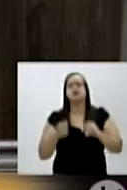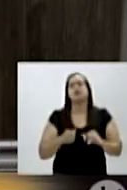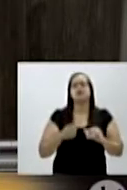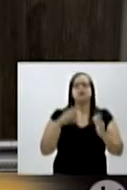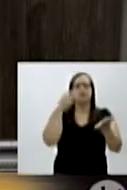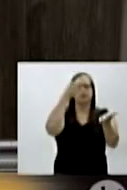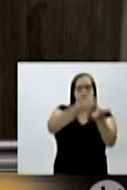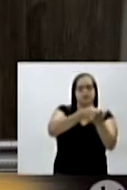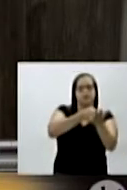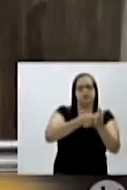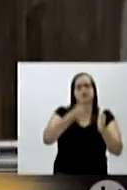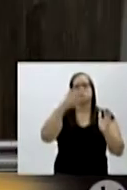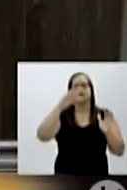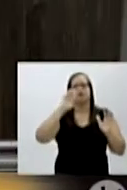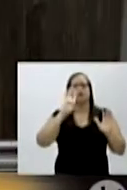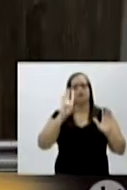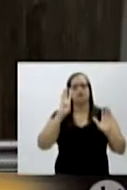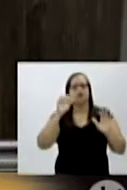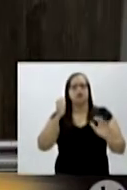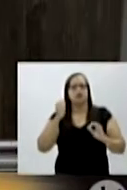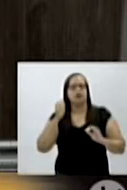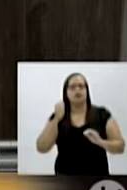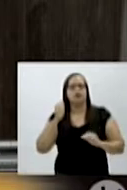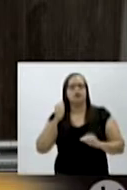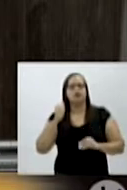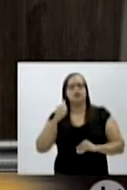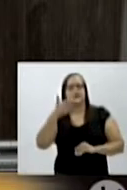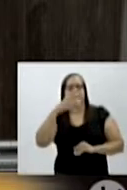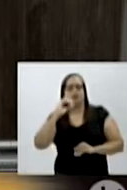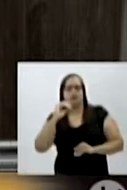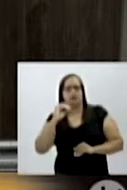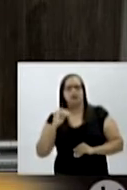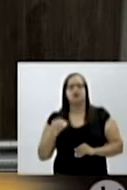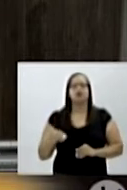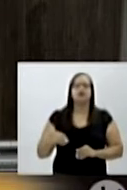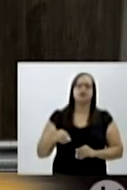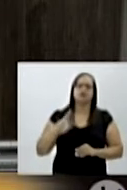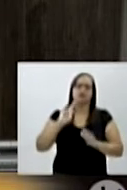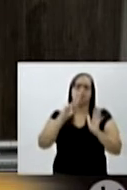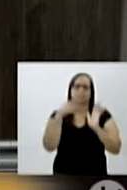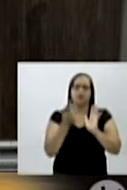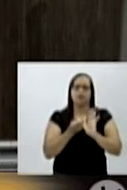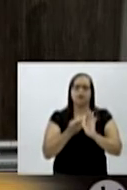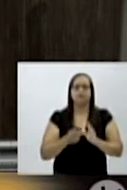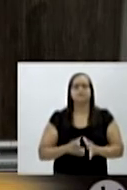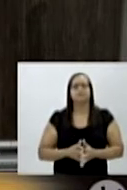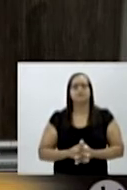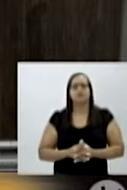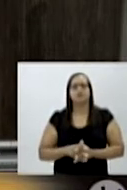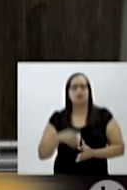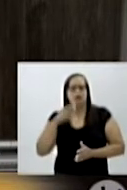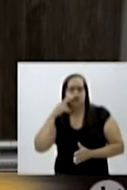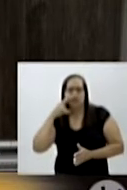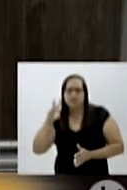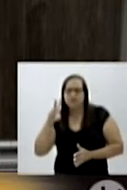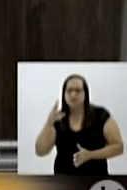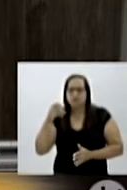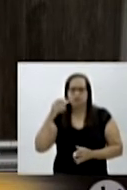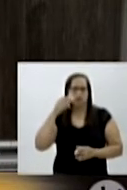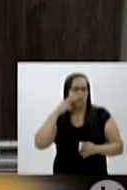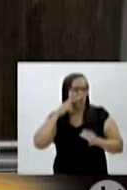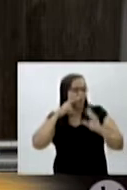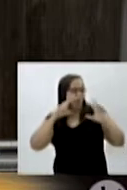certificado de 40 horas. A hora que eu cheguei lá e vi que os cegos eram capazes de fazer tantas